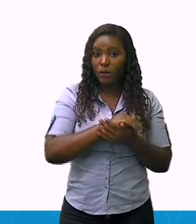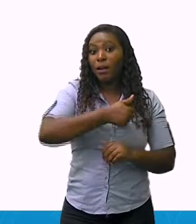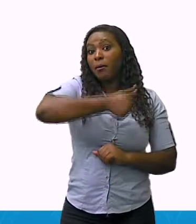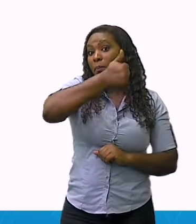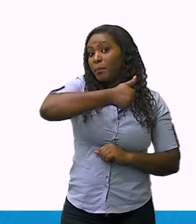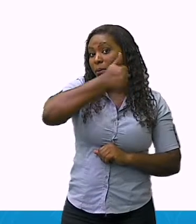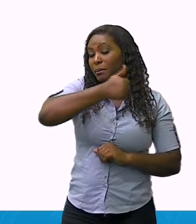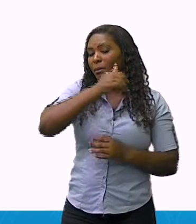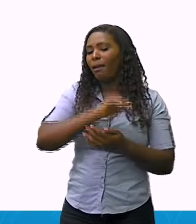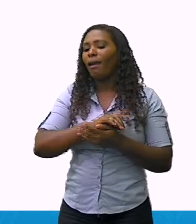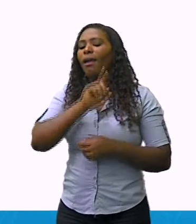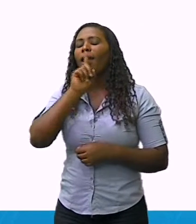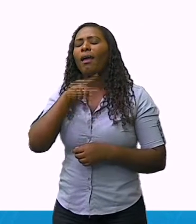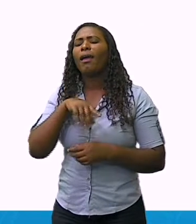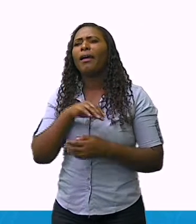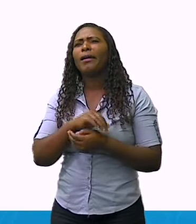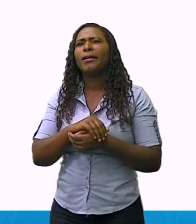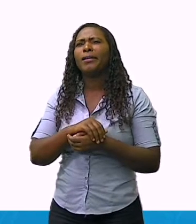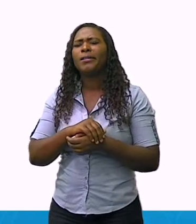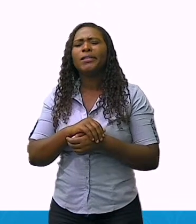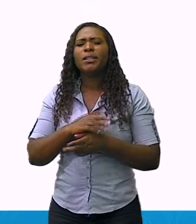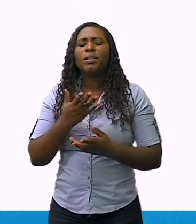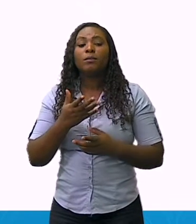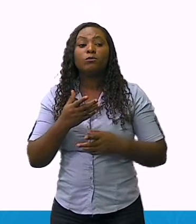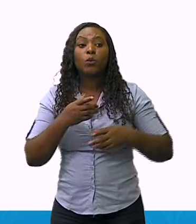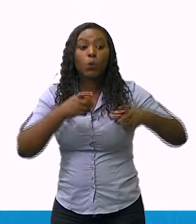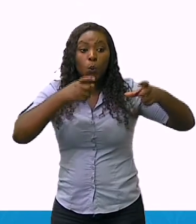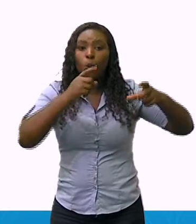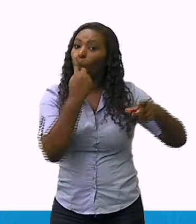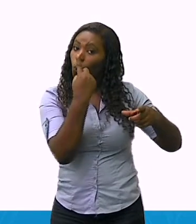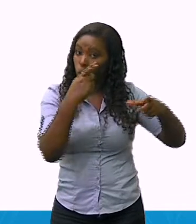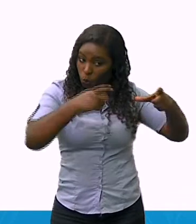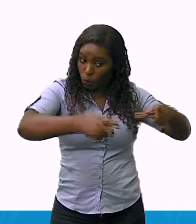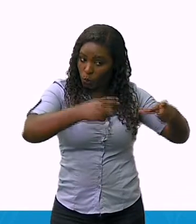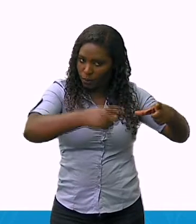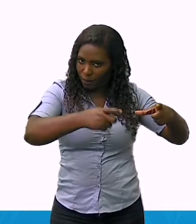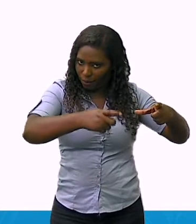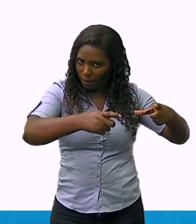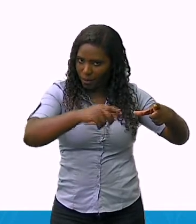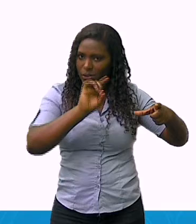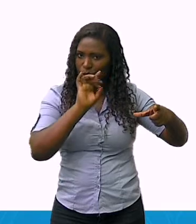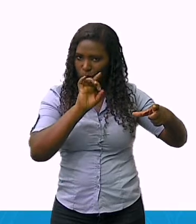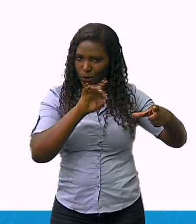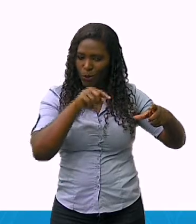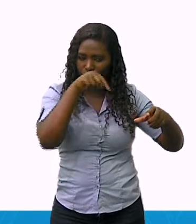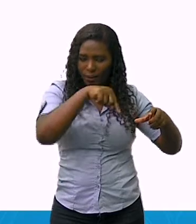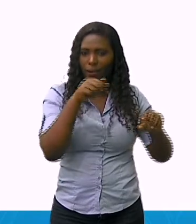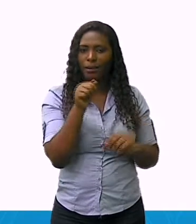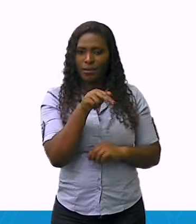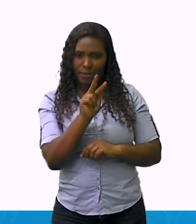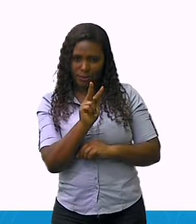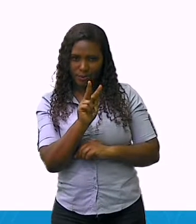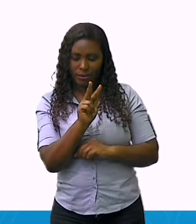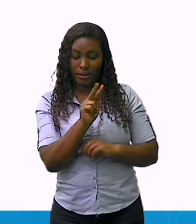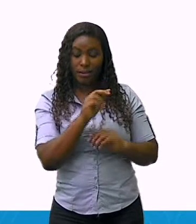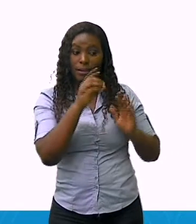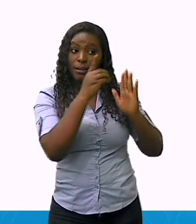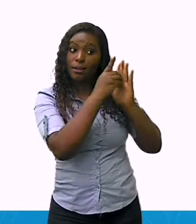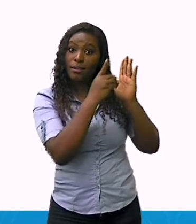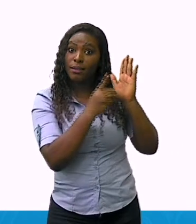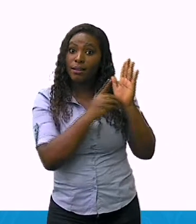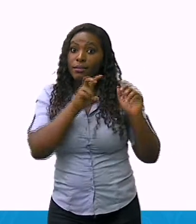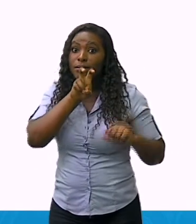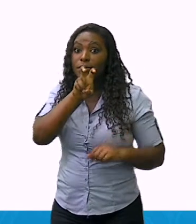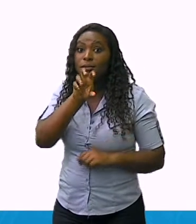corresponde a uma vista parcial na década de 50. Note que a configuração urbana